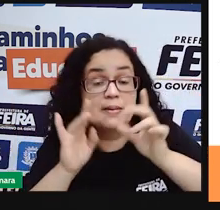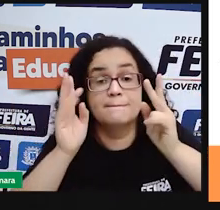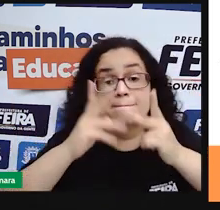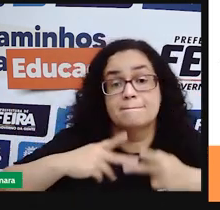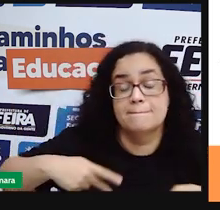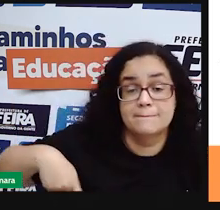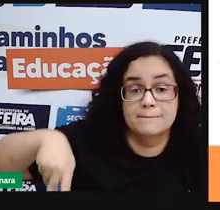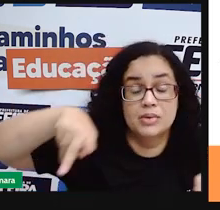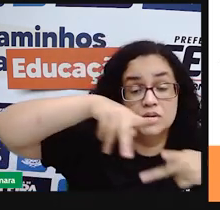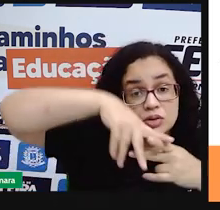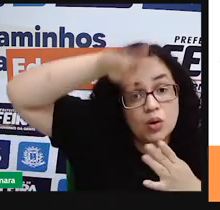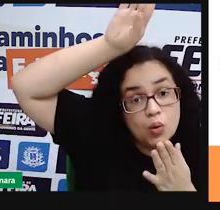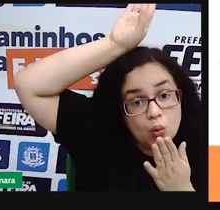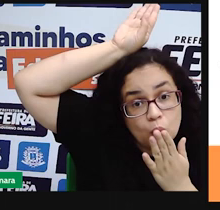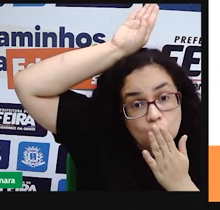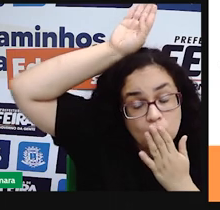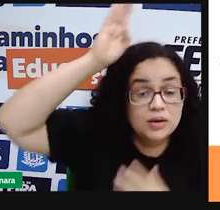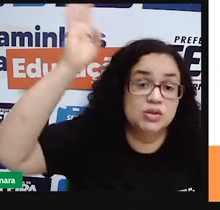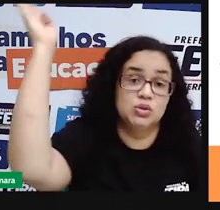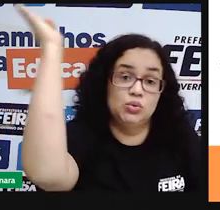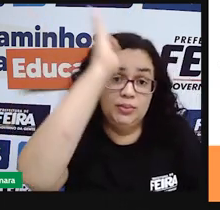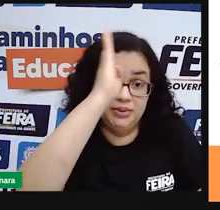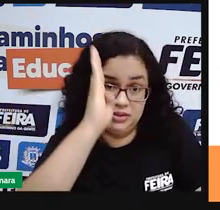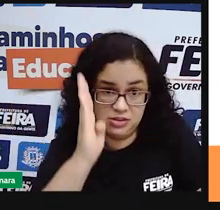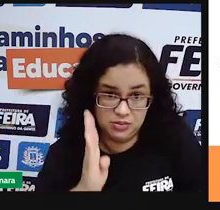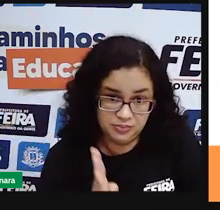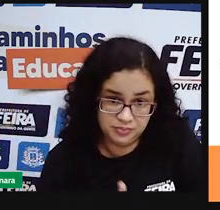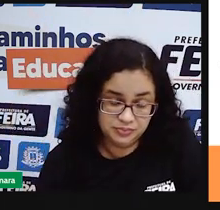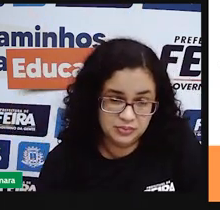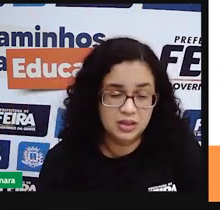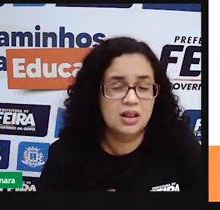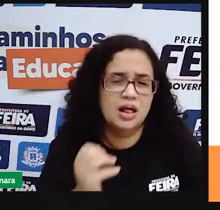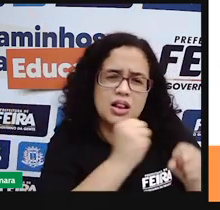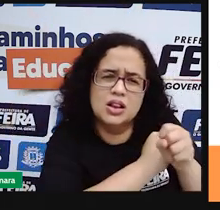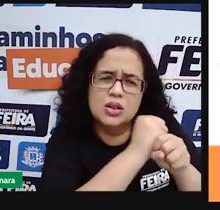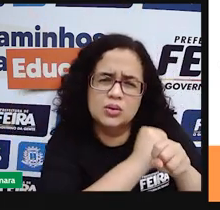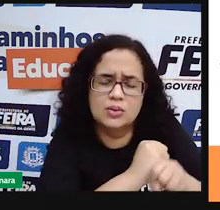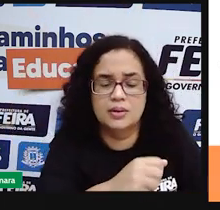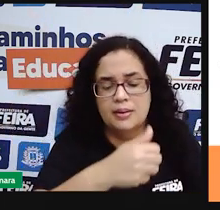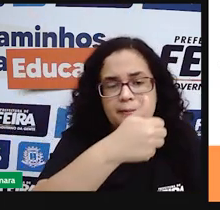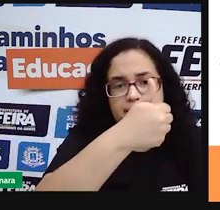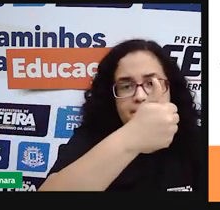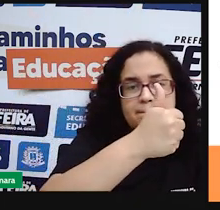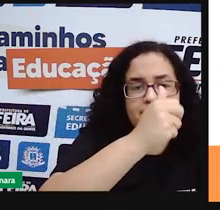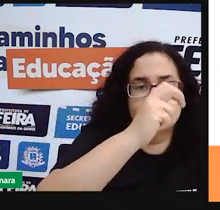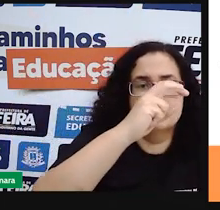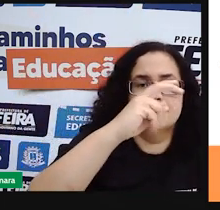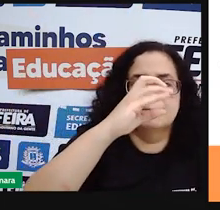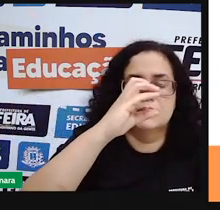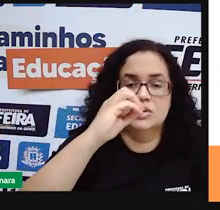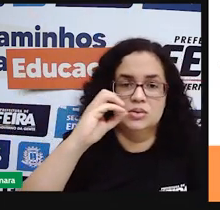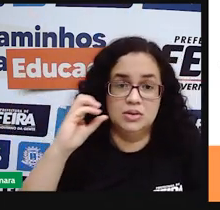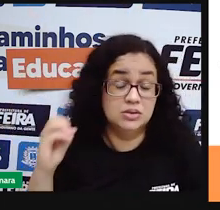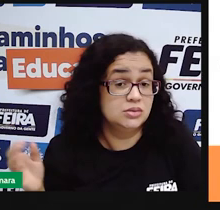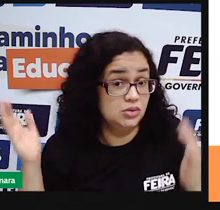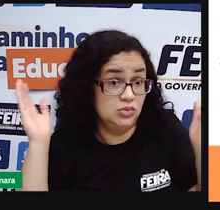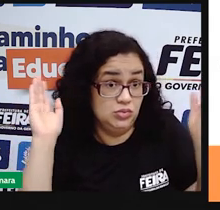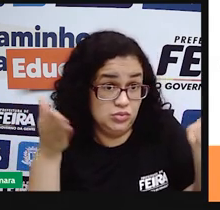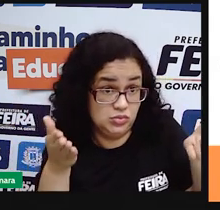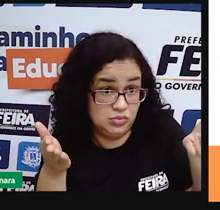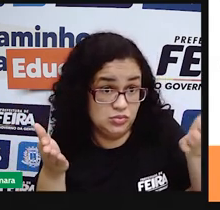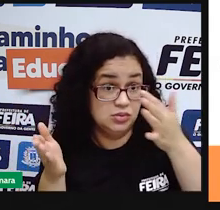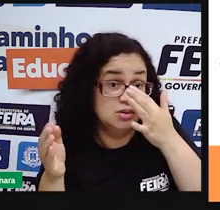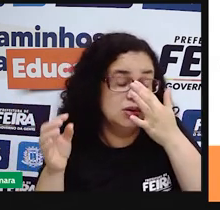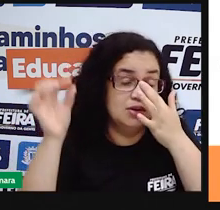indígena no Brasil lá em 1500, né? E os dias atuais. E aí esse